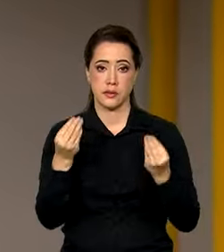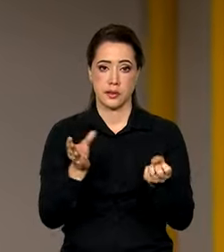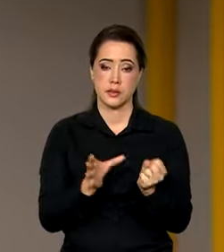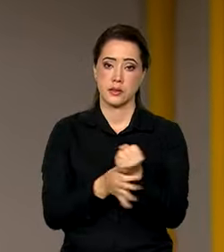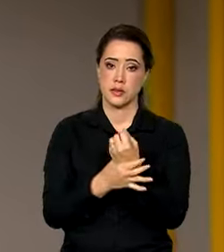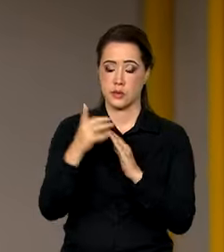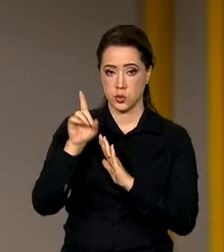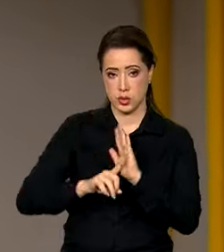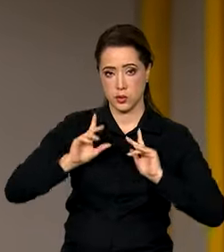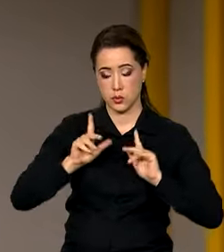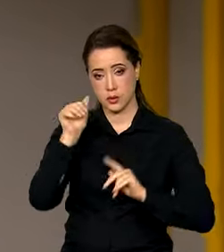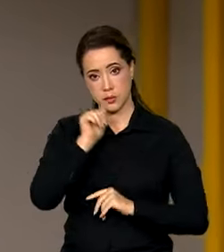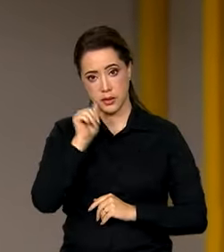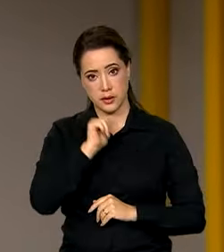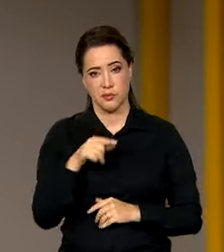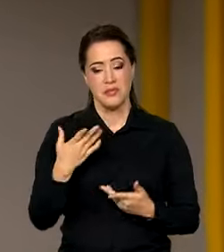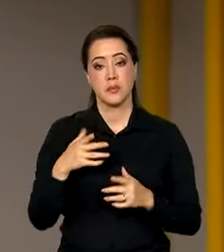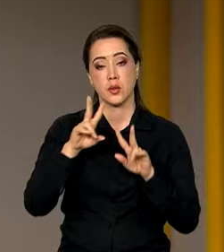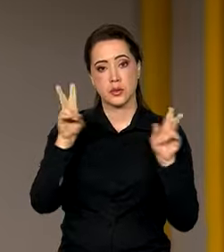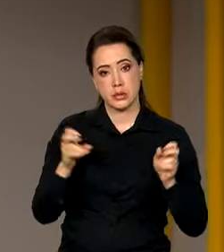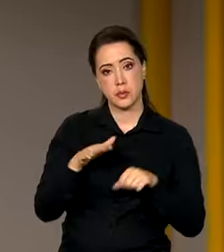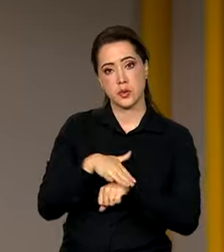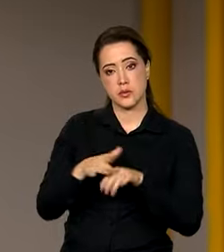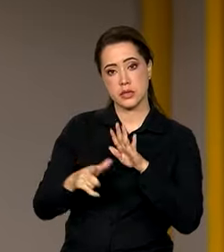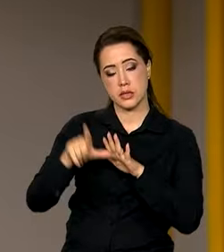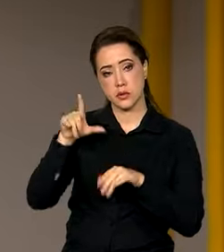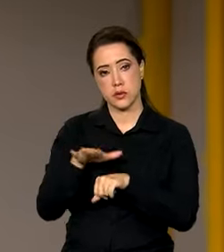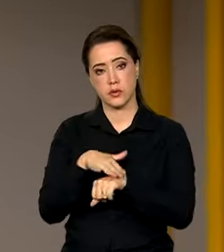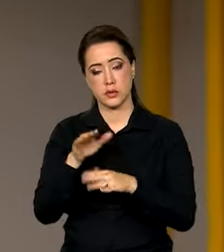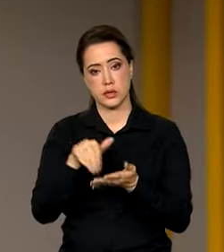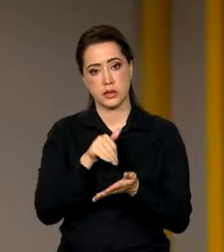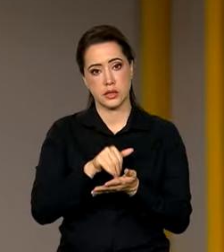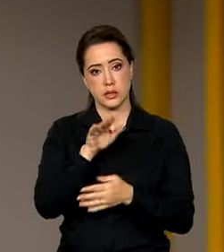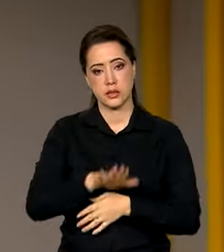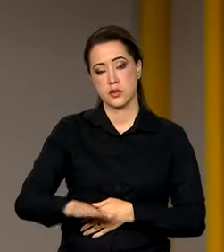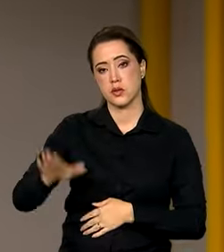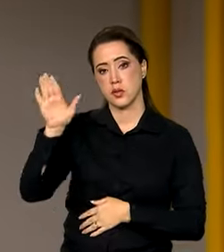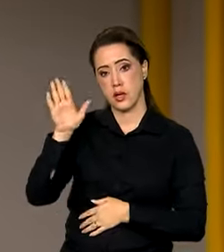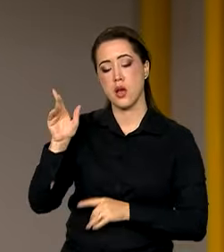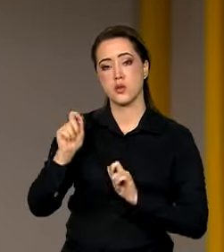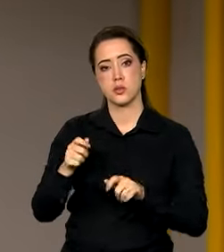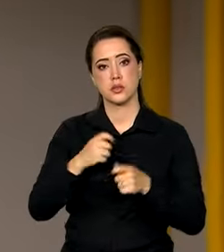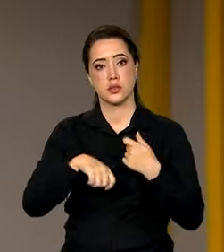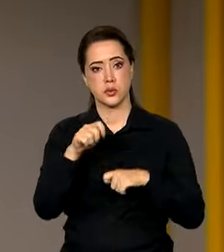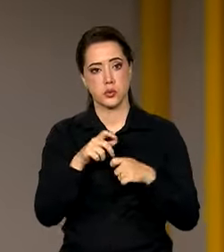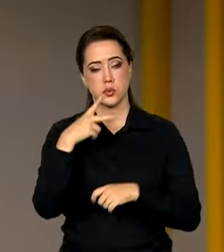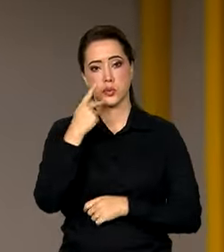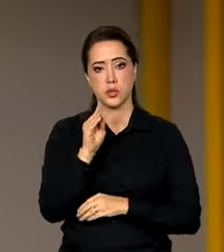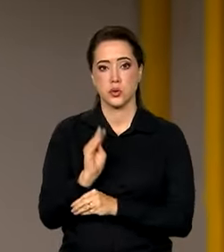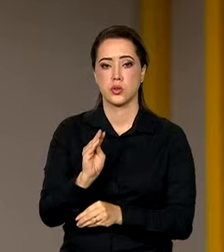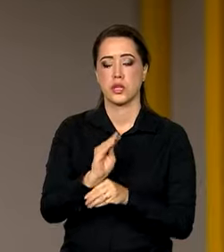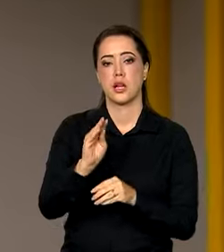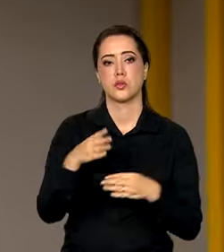mulher. Sobre esse assunto, eu conversei mais cedo com a Secretária Nacional de Autonomia Econômica e Política de Cuidados do Ministério das